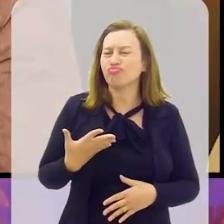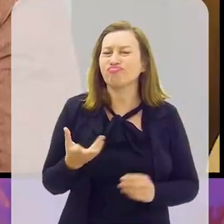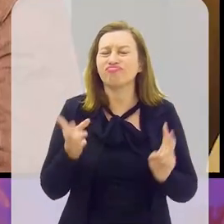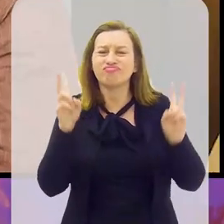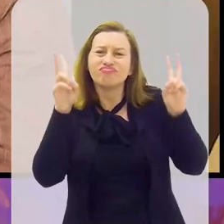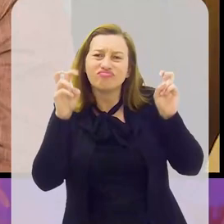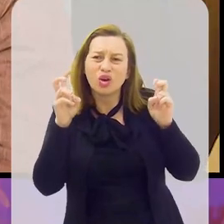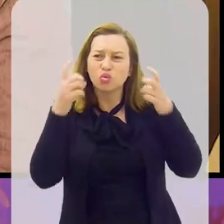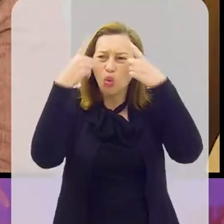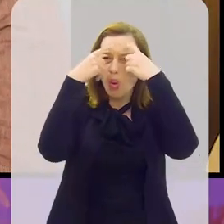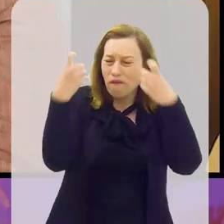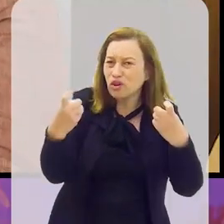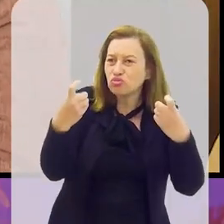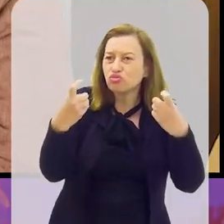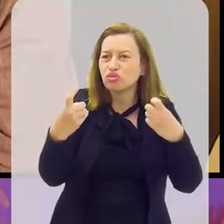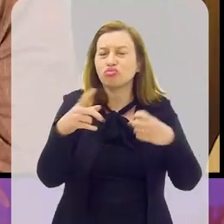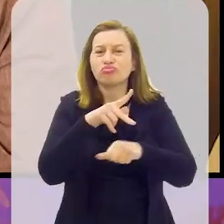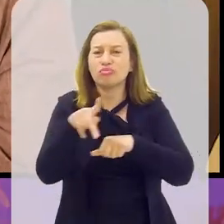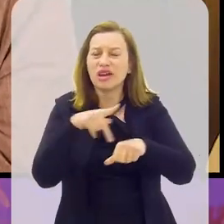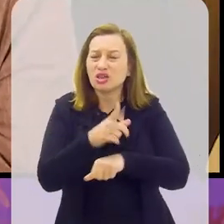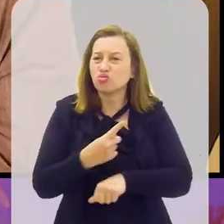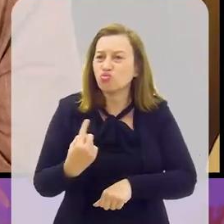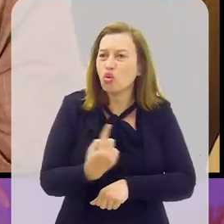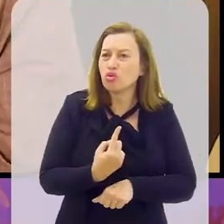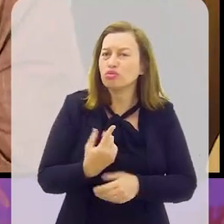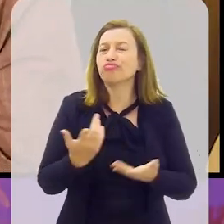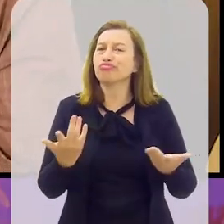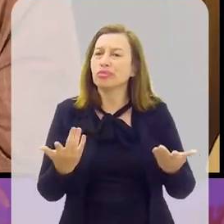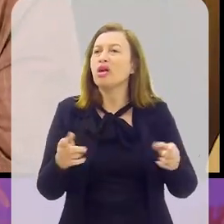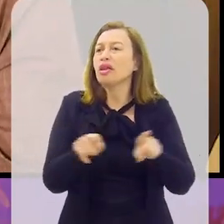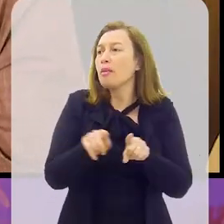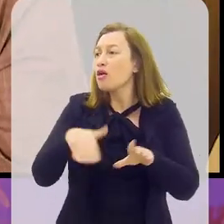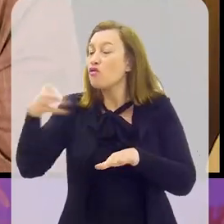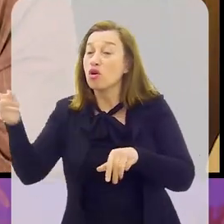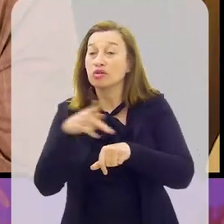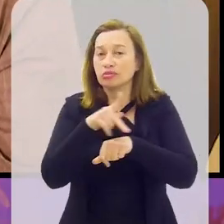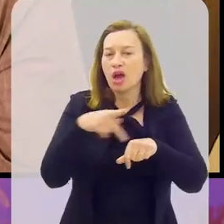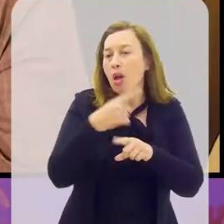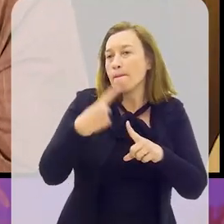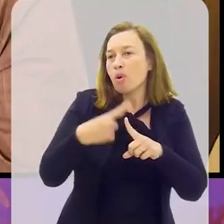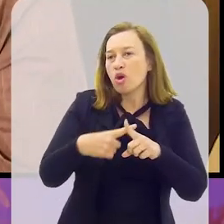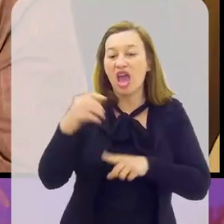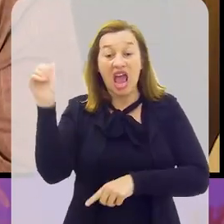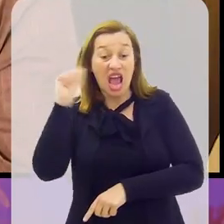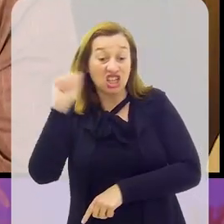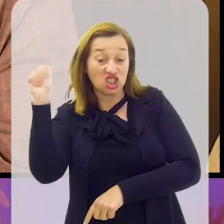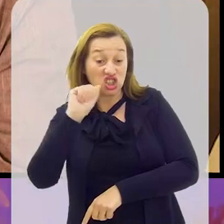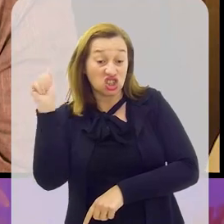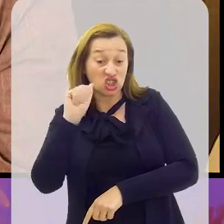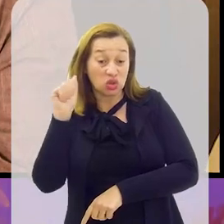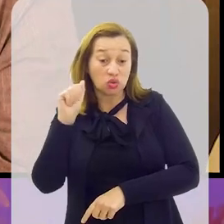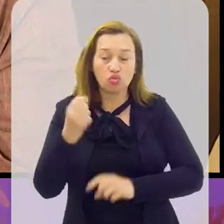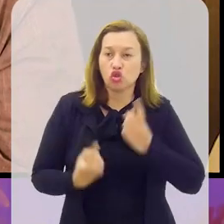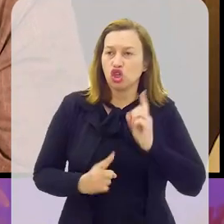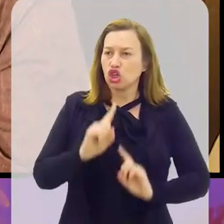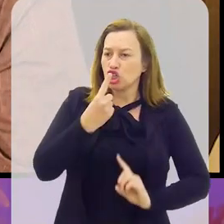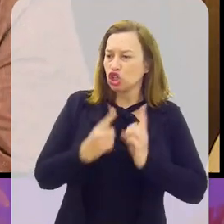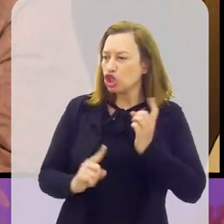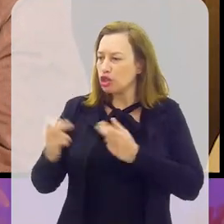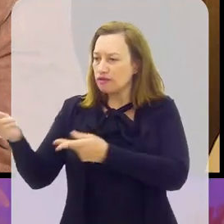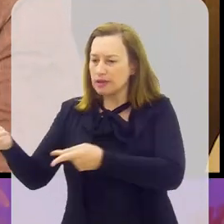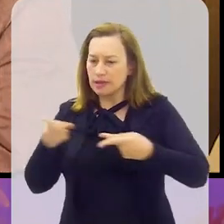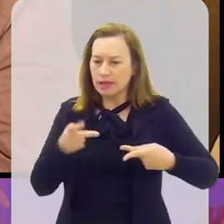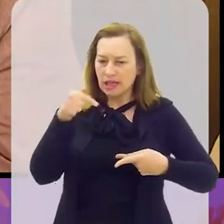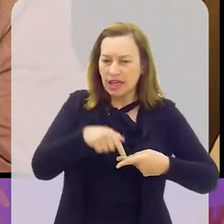essa situação da violência aqui em nosso país, a nível também internacional, porque argentinos, chilenos, vêm para cá e